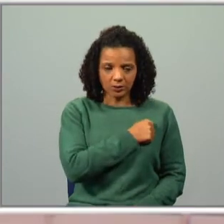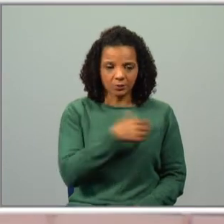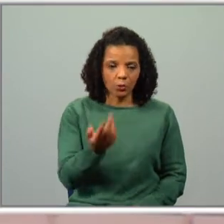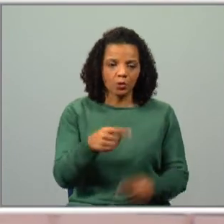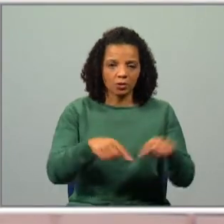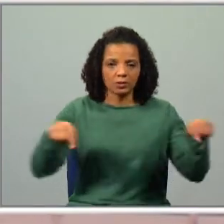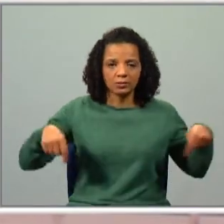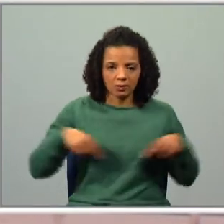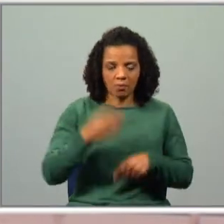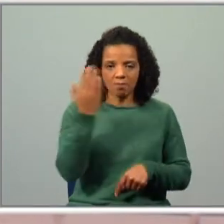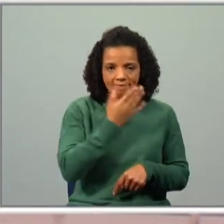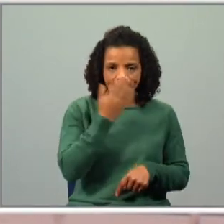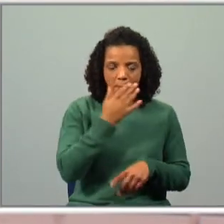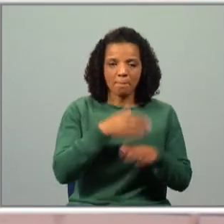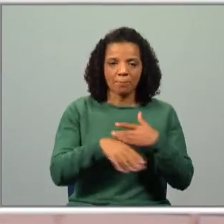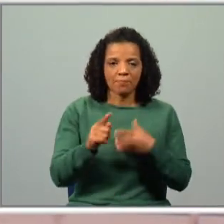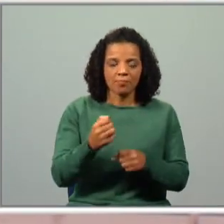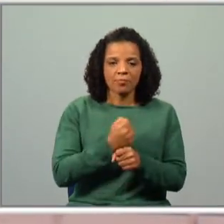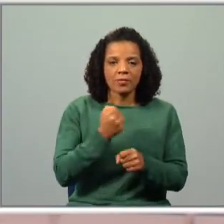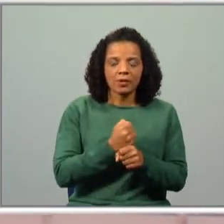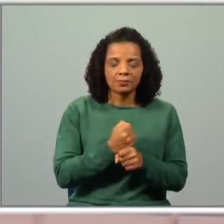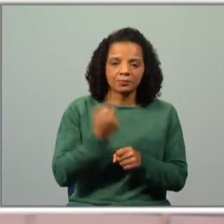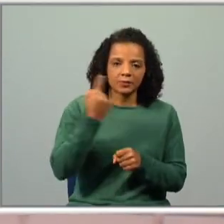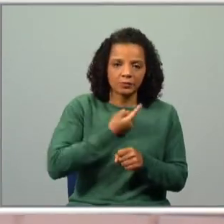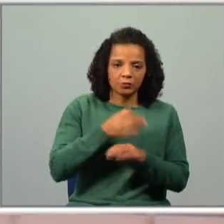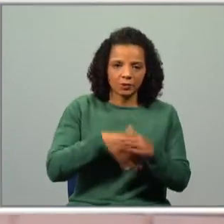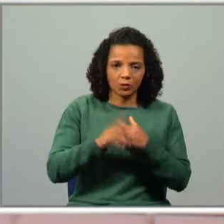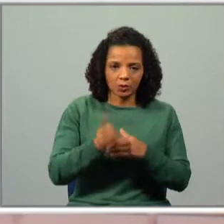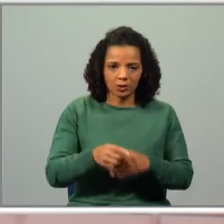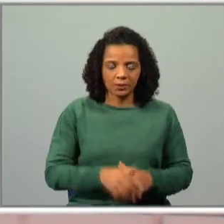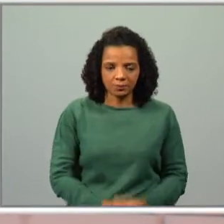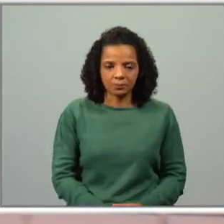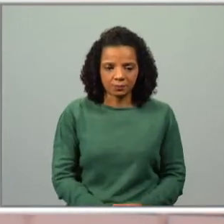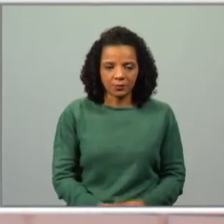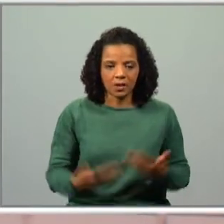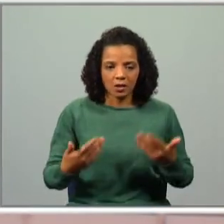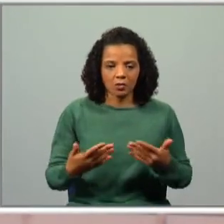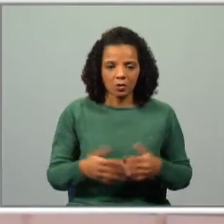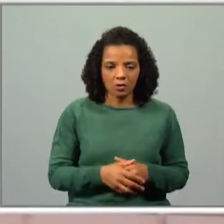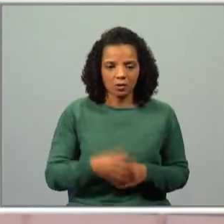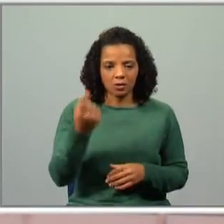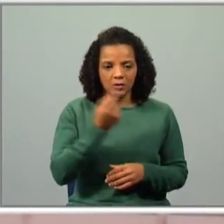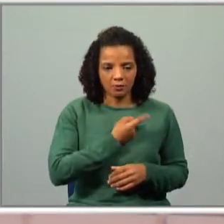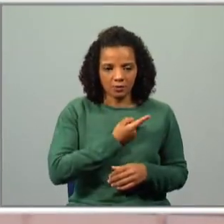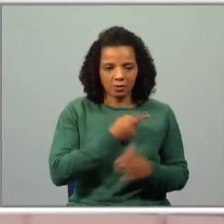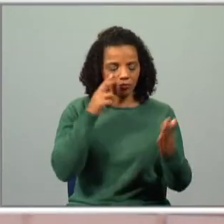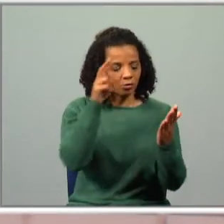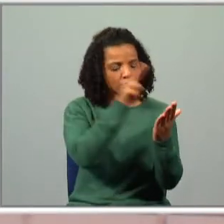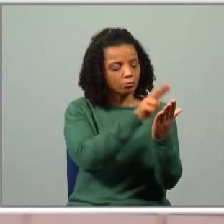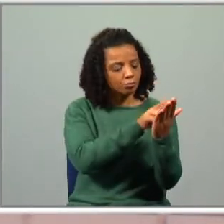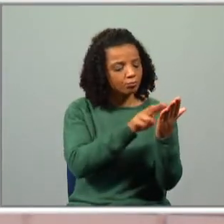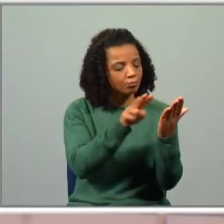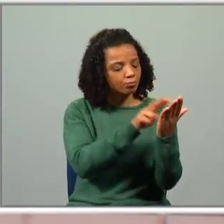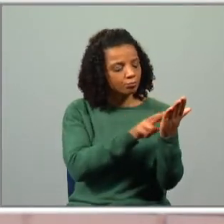em sala de aula a realizar este exercício, o que é que nós devíamos fazer? Neste momento, devíamos o quê? Ir ler todo o excerto